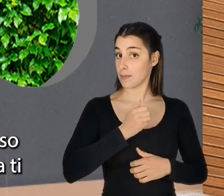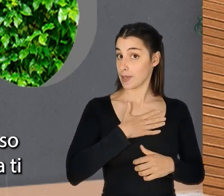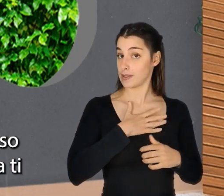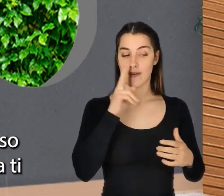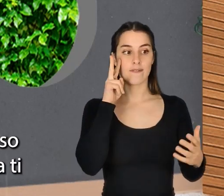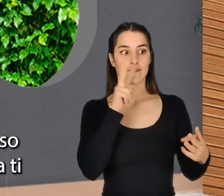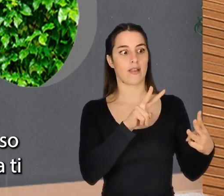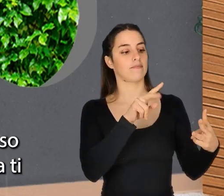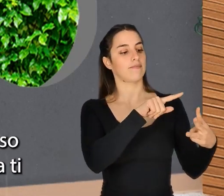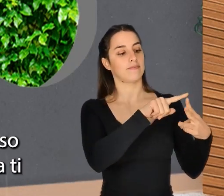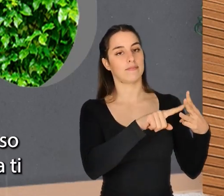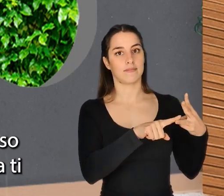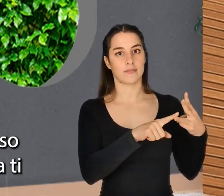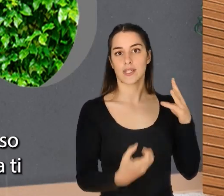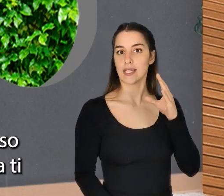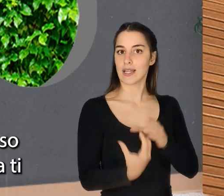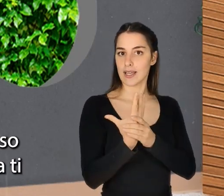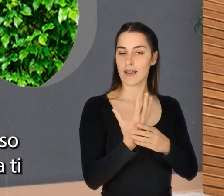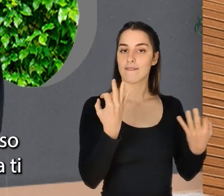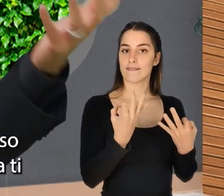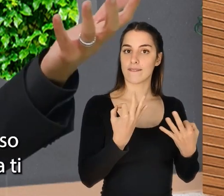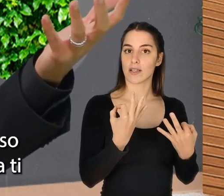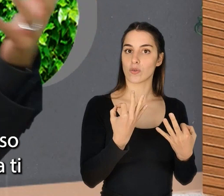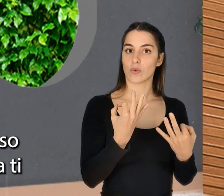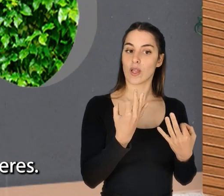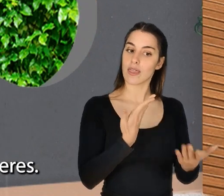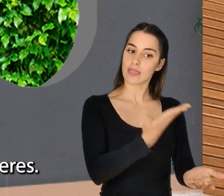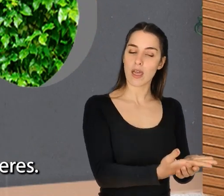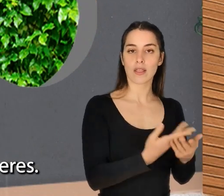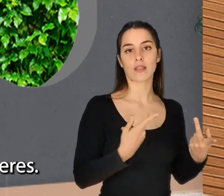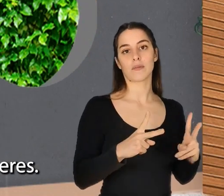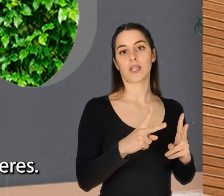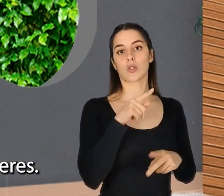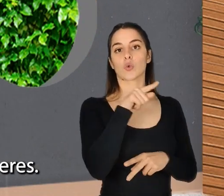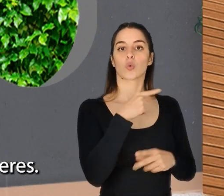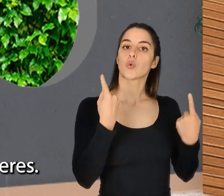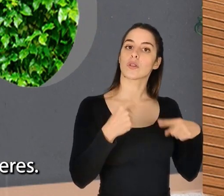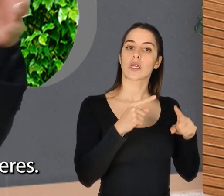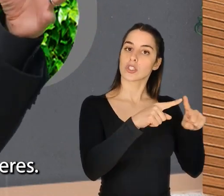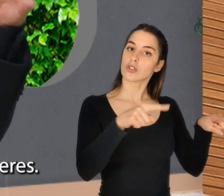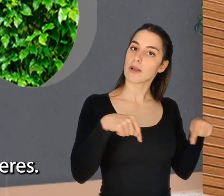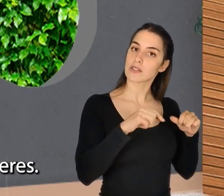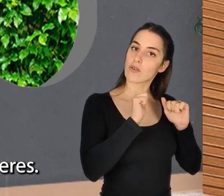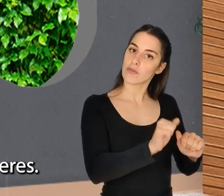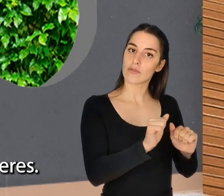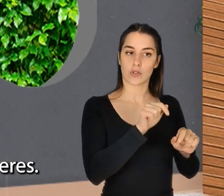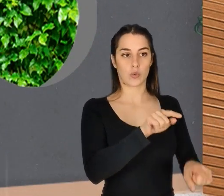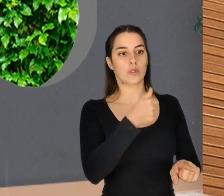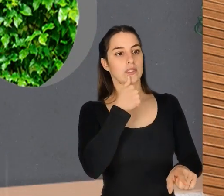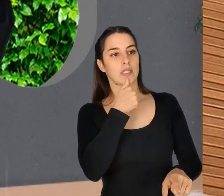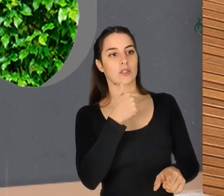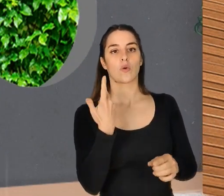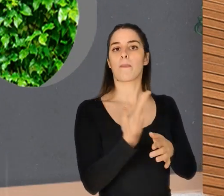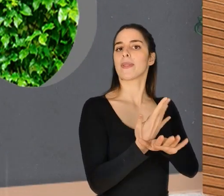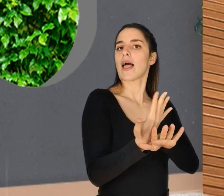Existem empresas que olham para isso ao ponto de te criarem ou darem-te a ti a liberdade para tu teres, por exemplo, o teu espaço como tu queres.